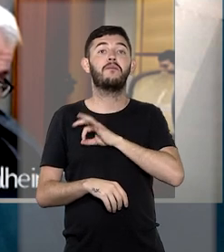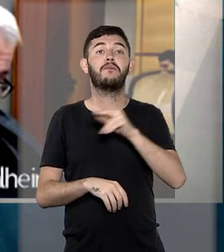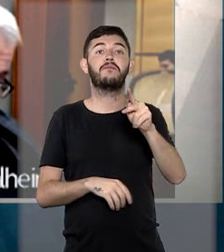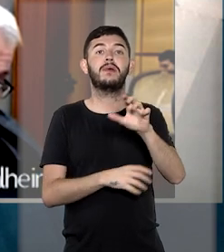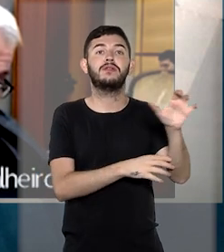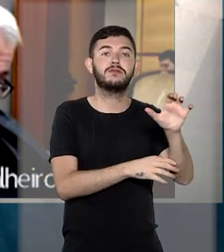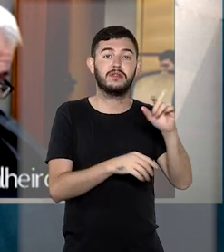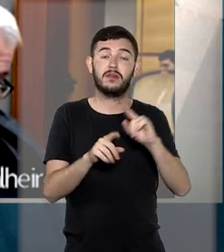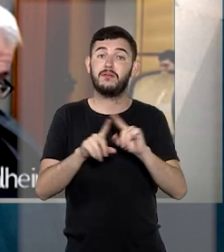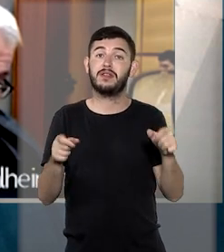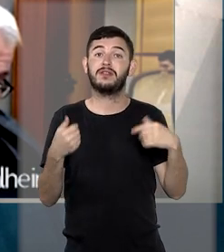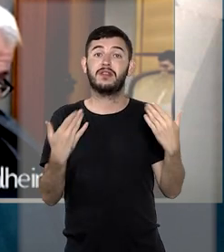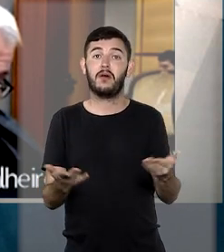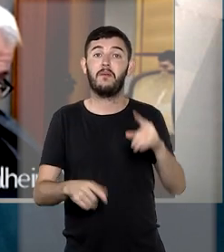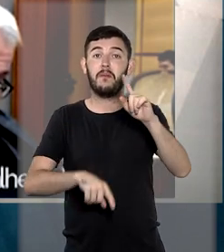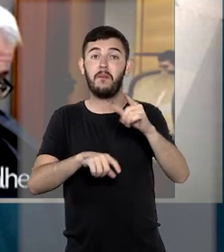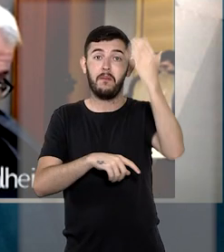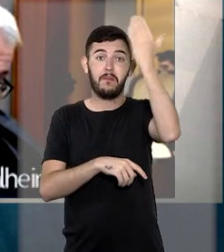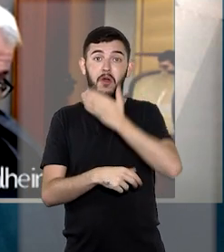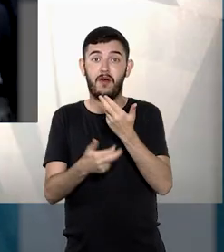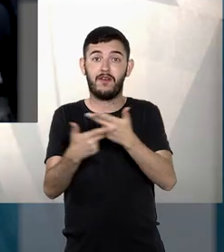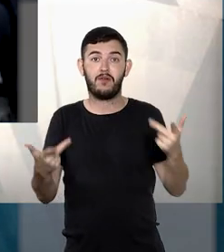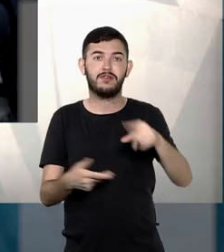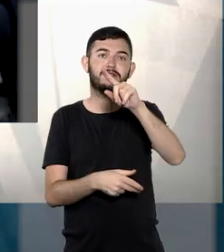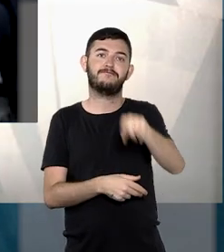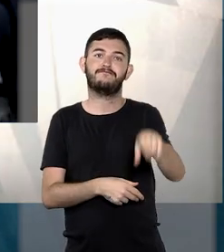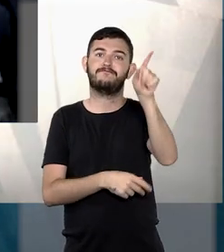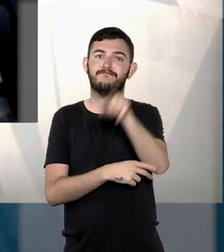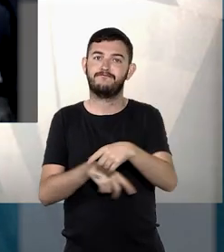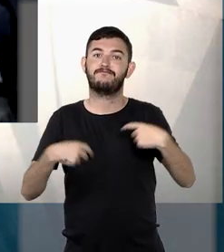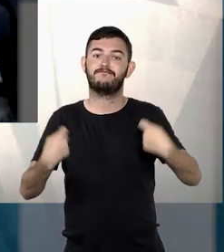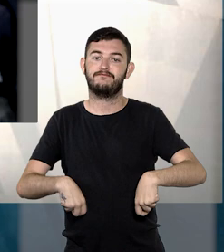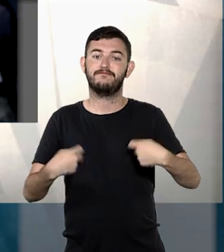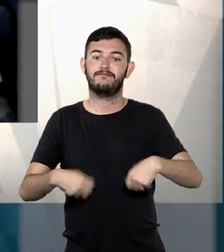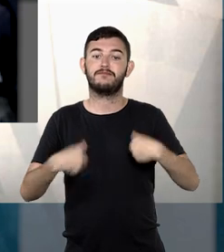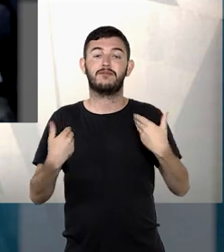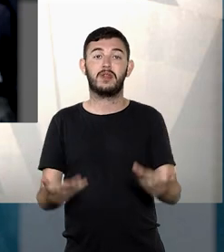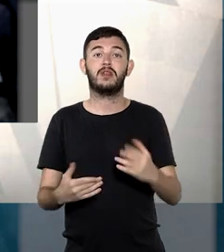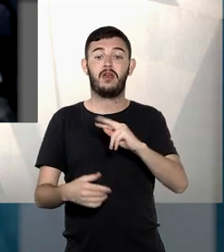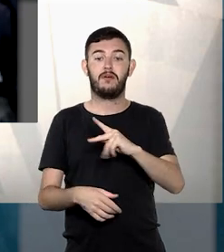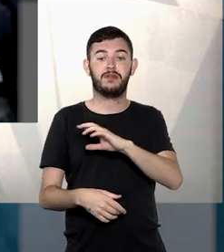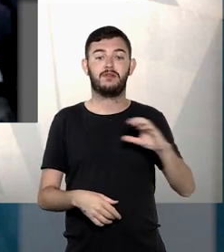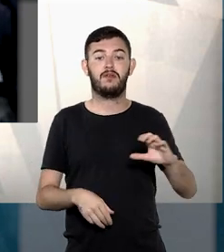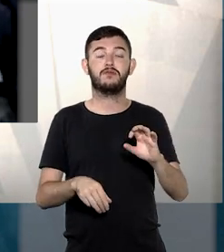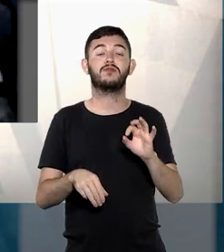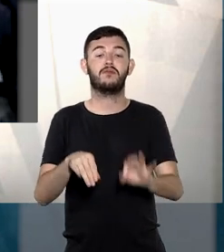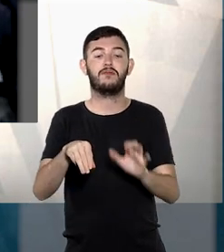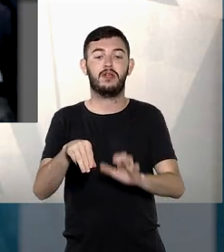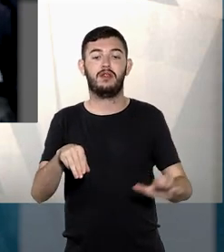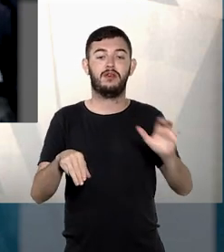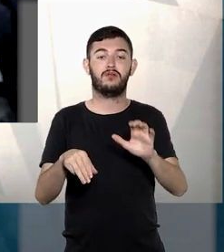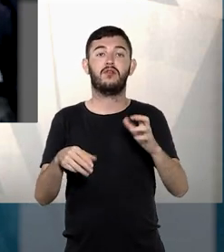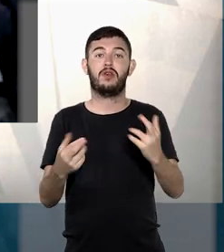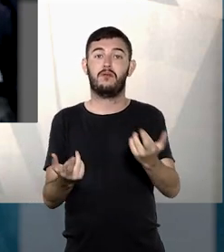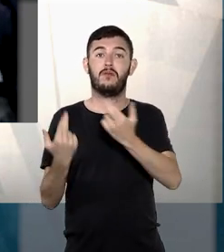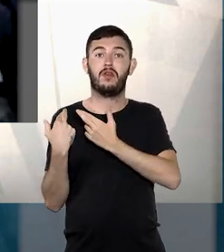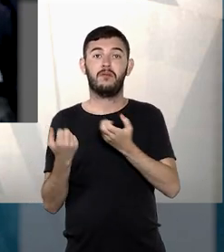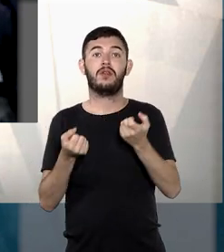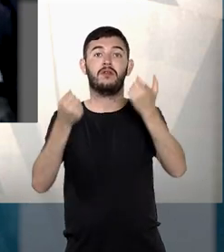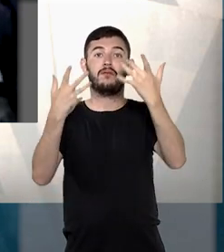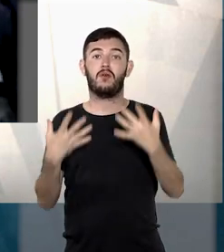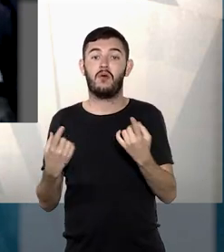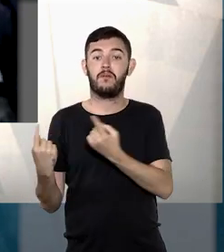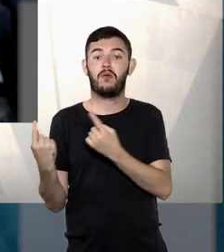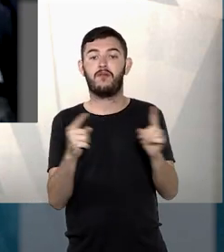leva à anulação das provas obtidas nesse período. Ao conceder a ordem de habeas corpus, o ministro ressalvou a possibilidade de,